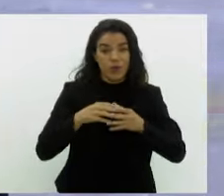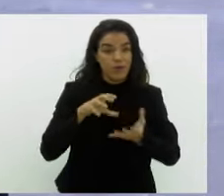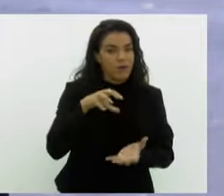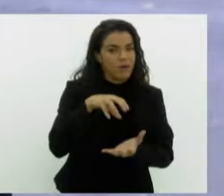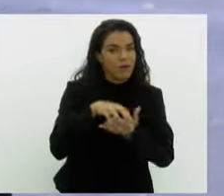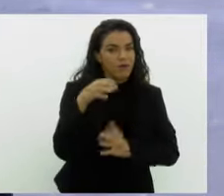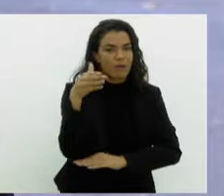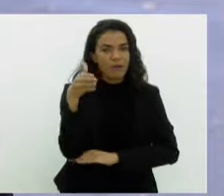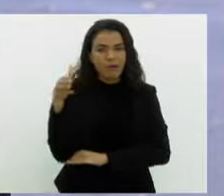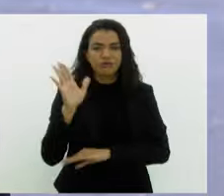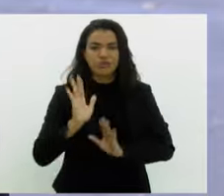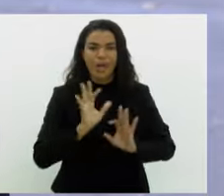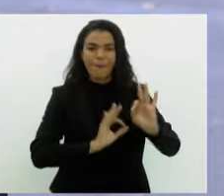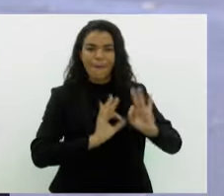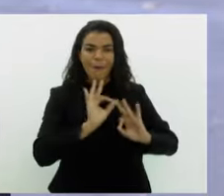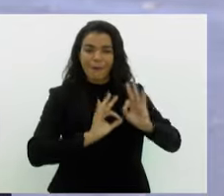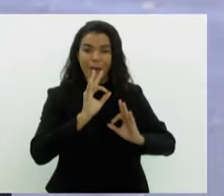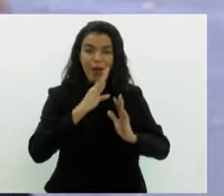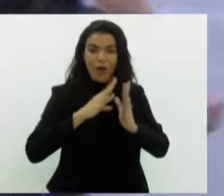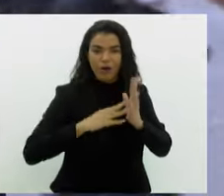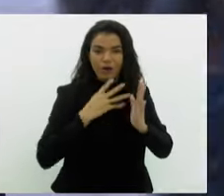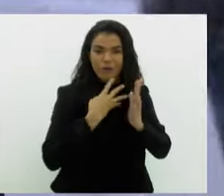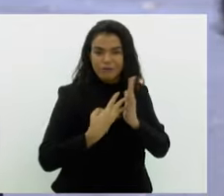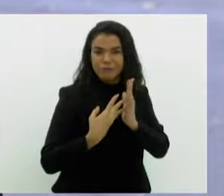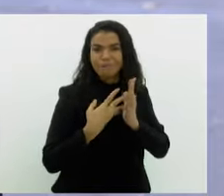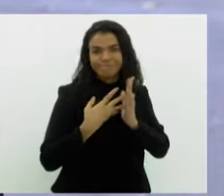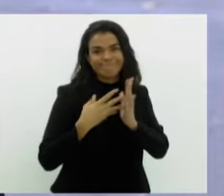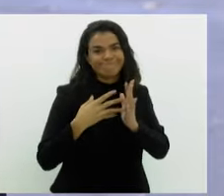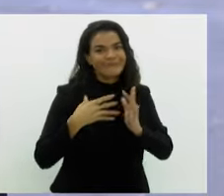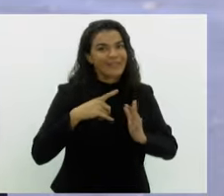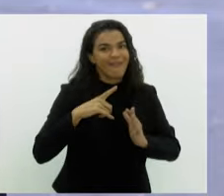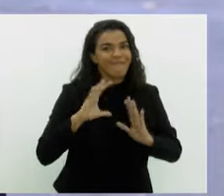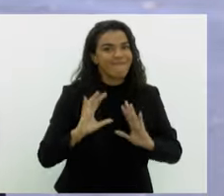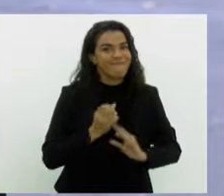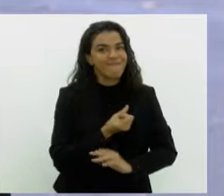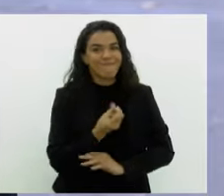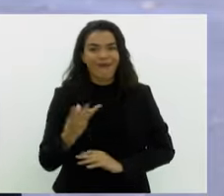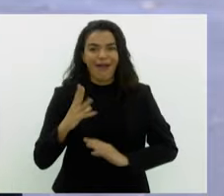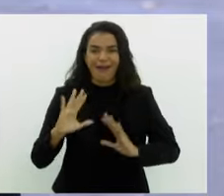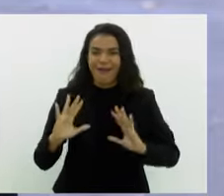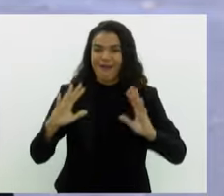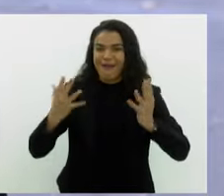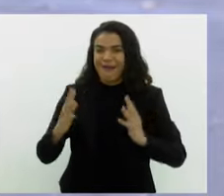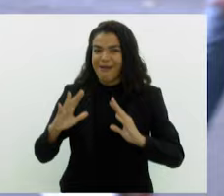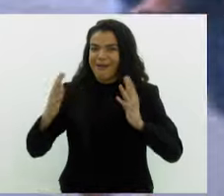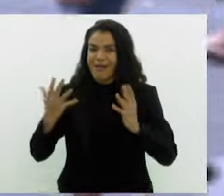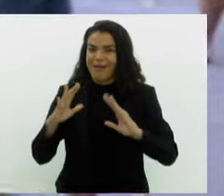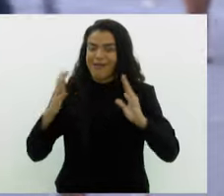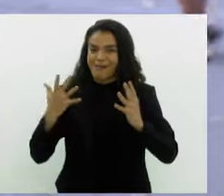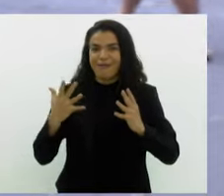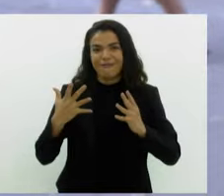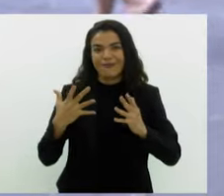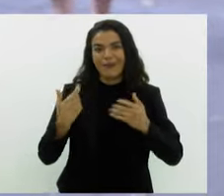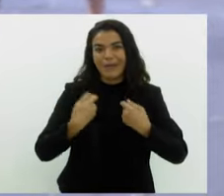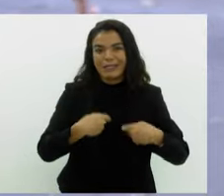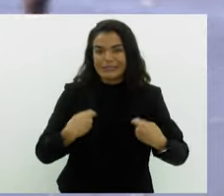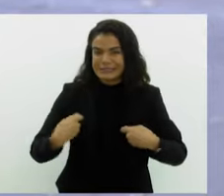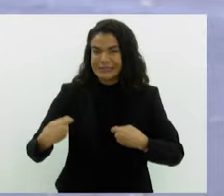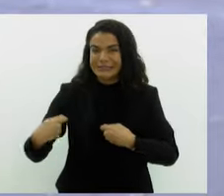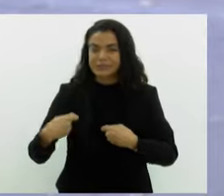se preparando e o calendário esse ano promete com grandes eventos na cidade. Então, há uma demanda muito grande e, com isso,